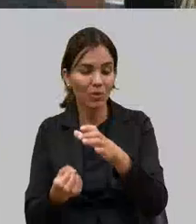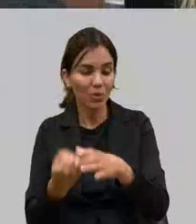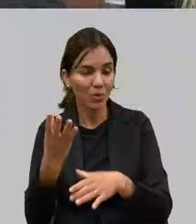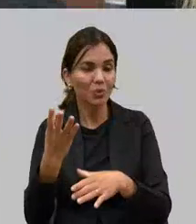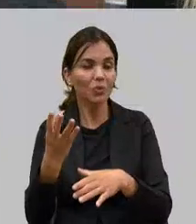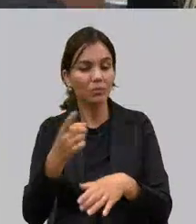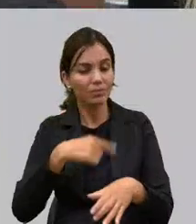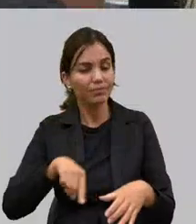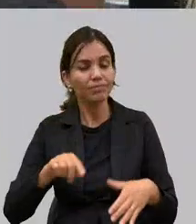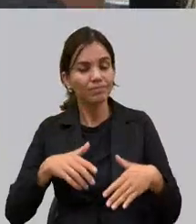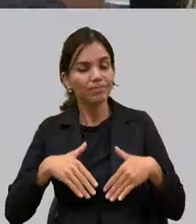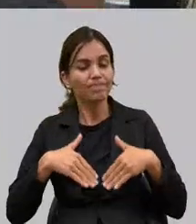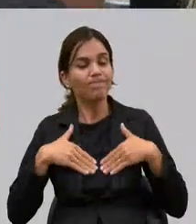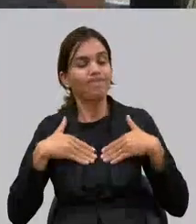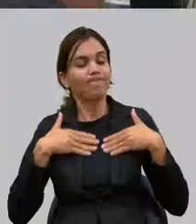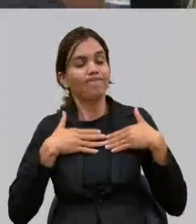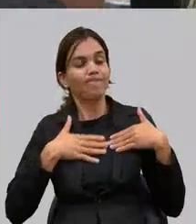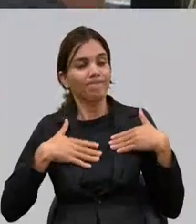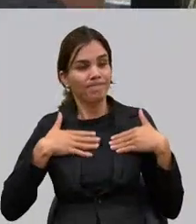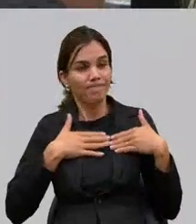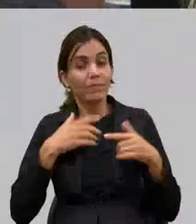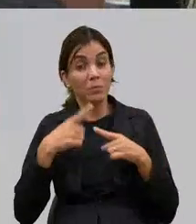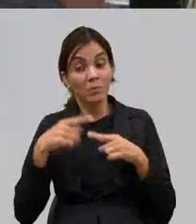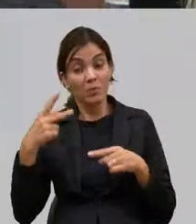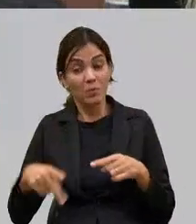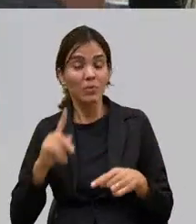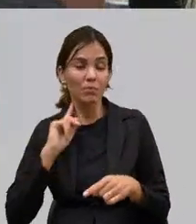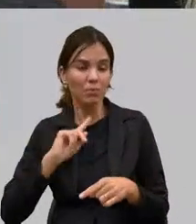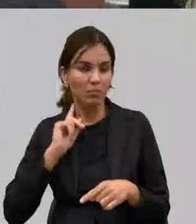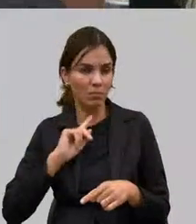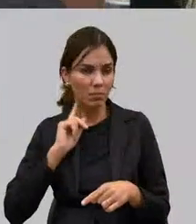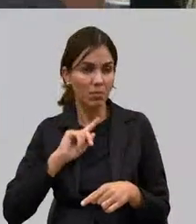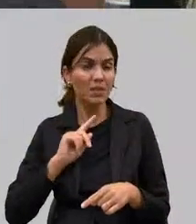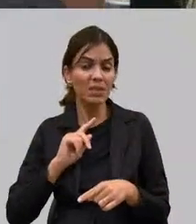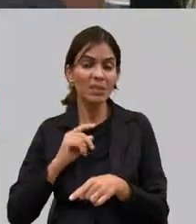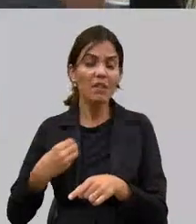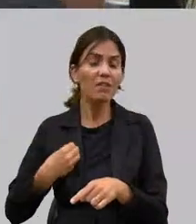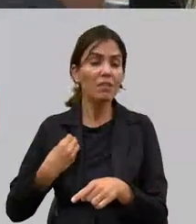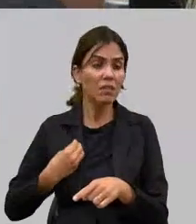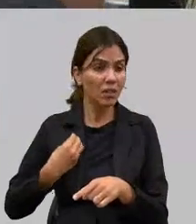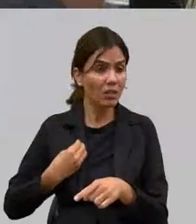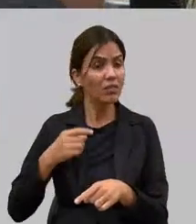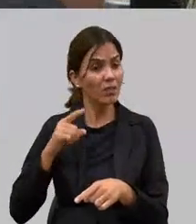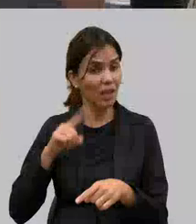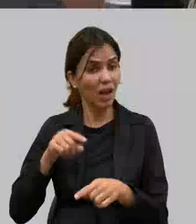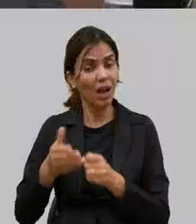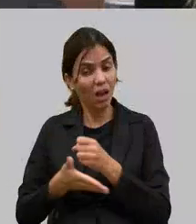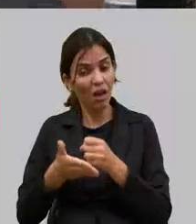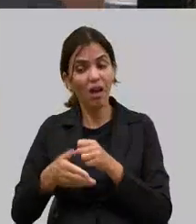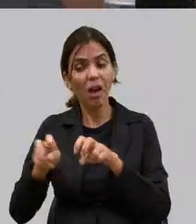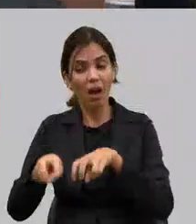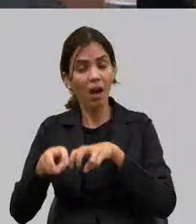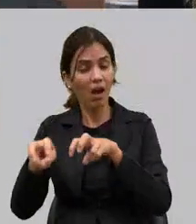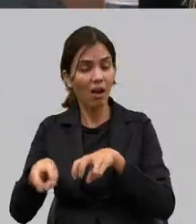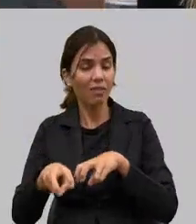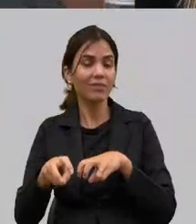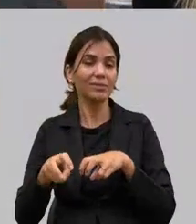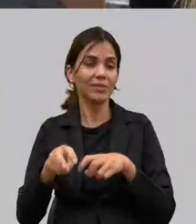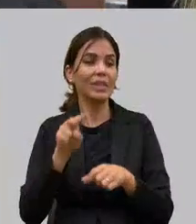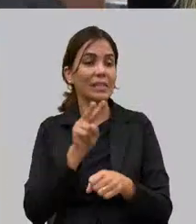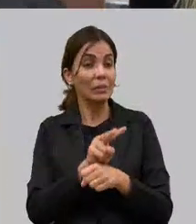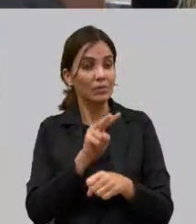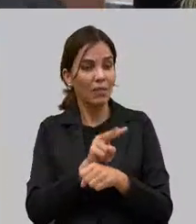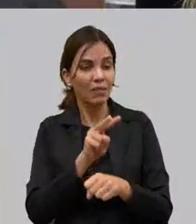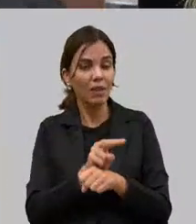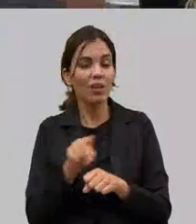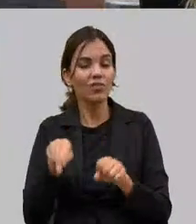Gerais vive do agronegócio precisa de quem defende o agronegócio e defenda com orgulho essa pauta que às vezes é